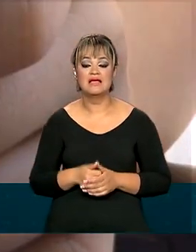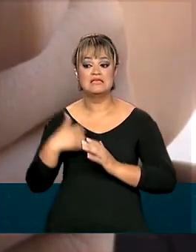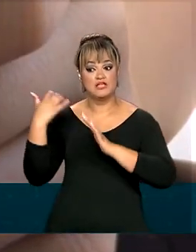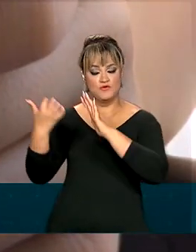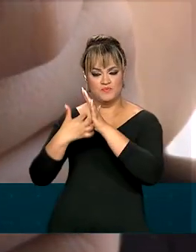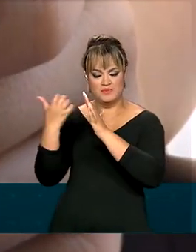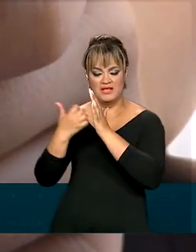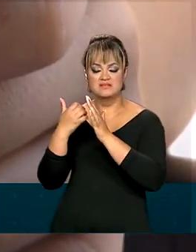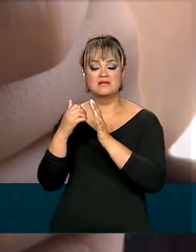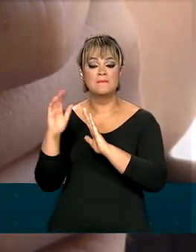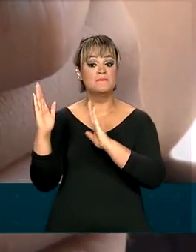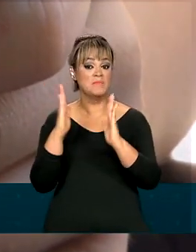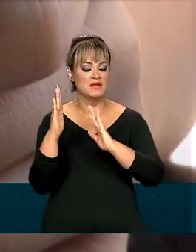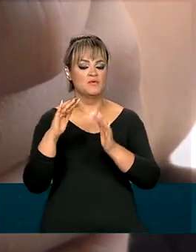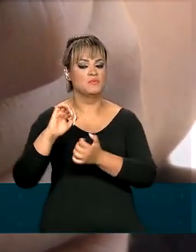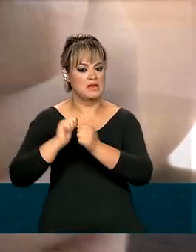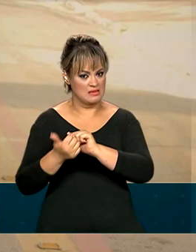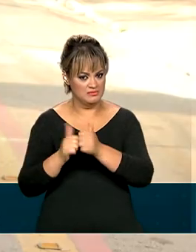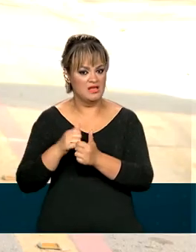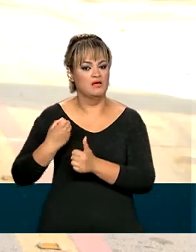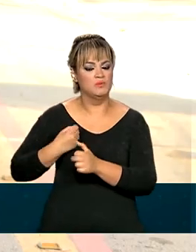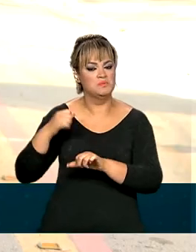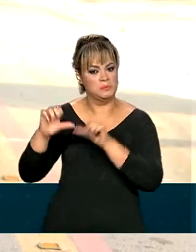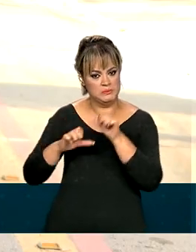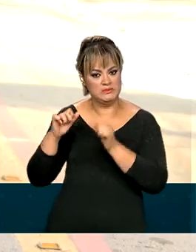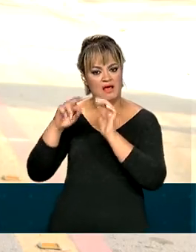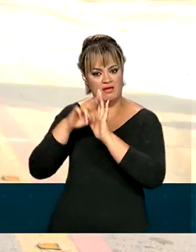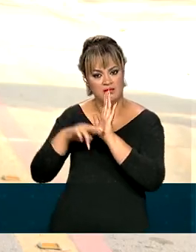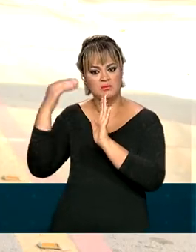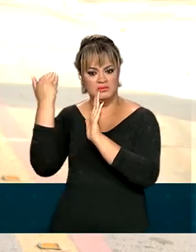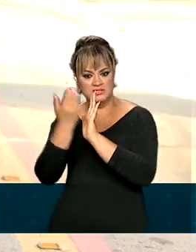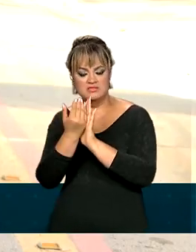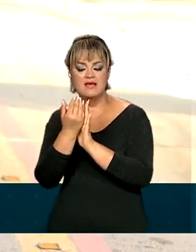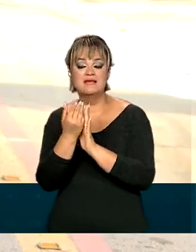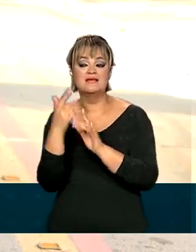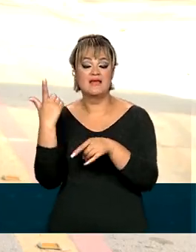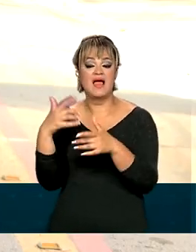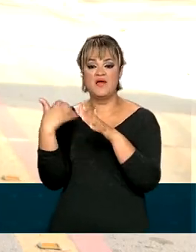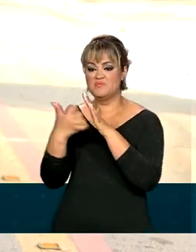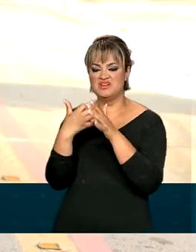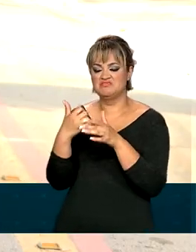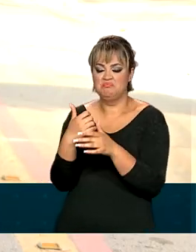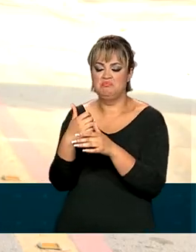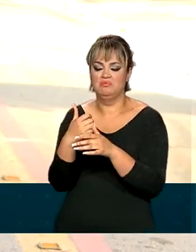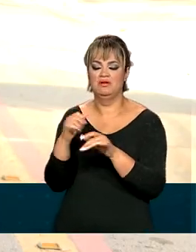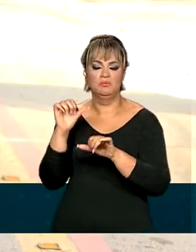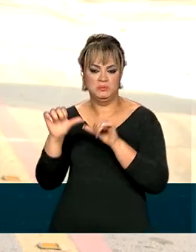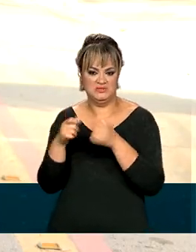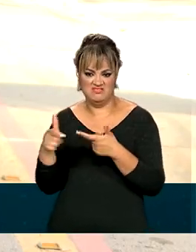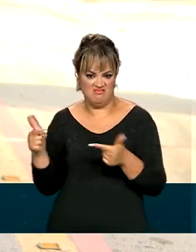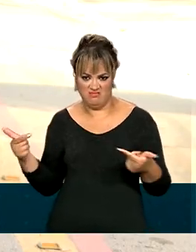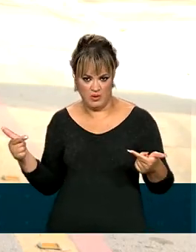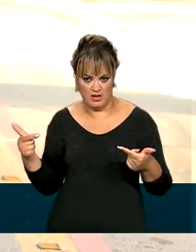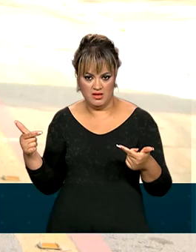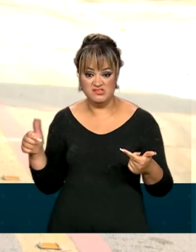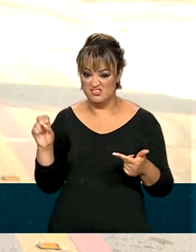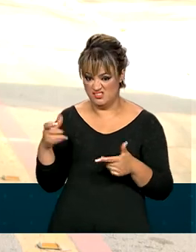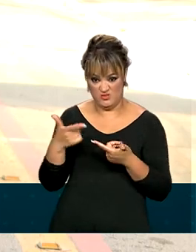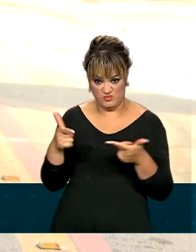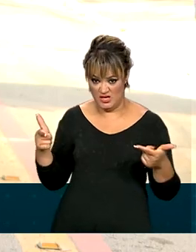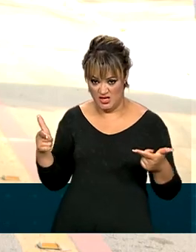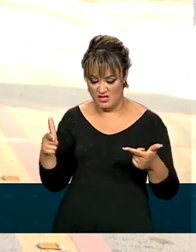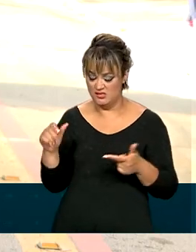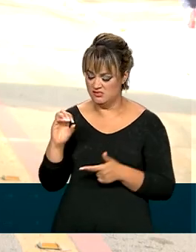empresas vão ter um tempo para se adaptarem às novas regras e a empresa que não migrar para esse novo código,